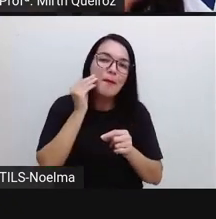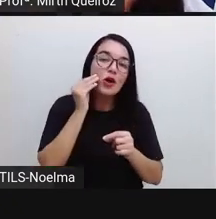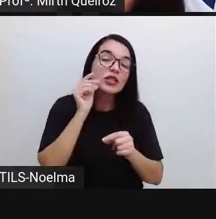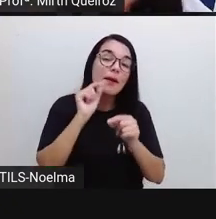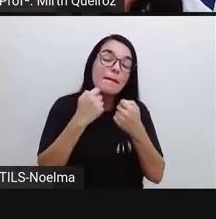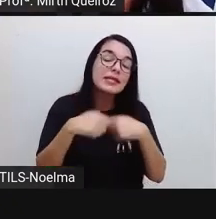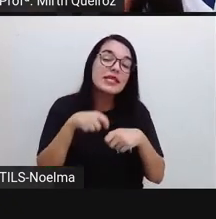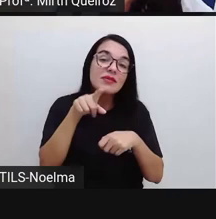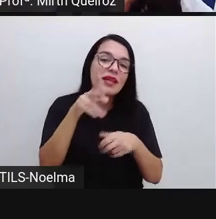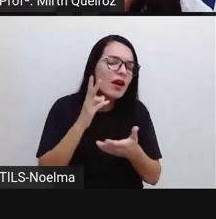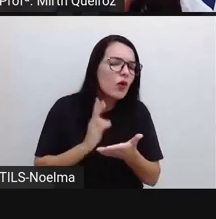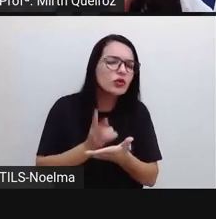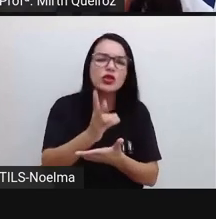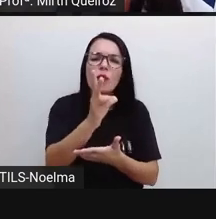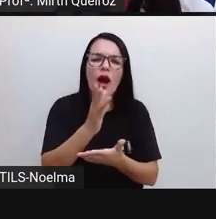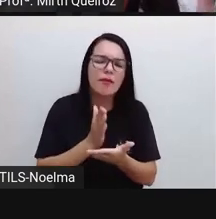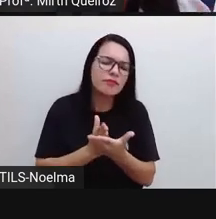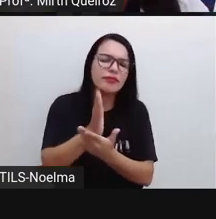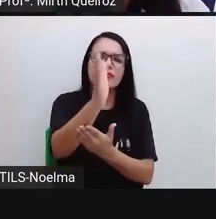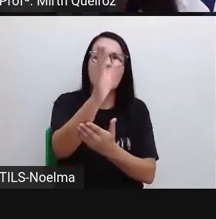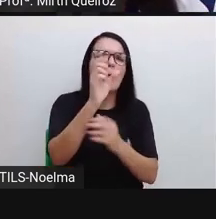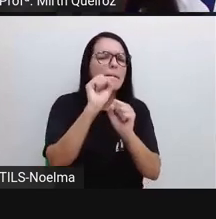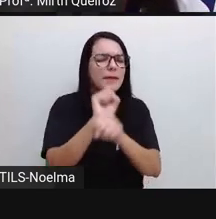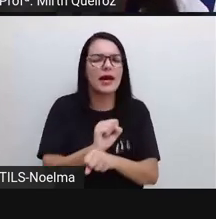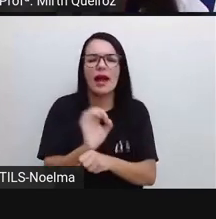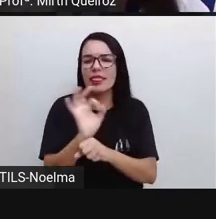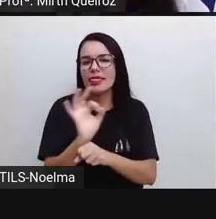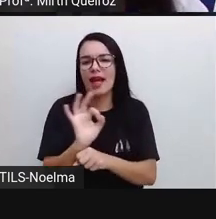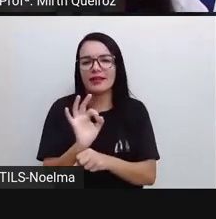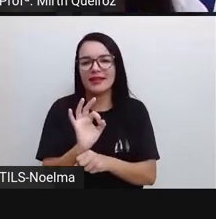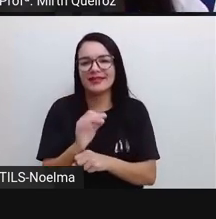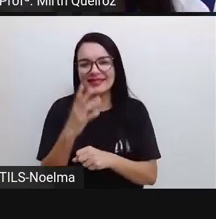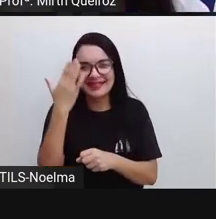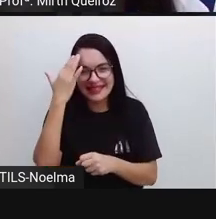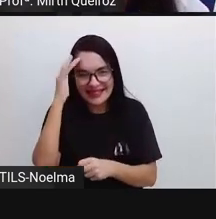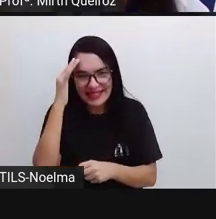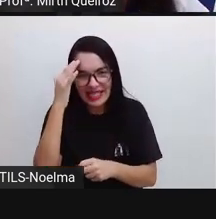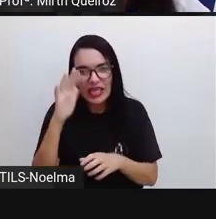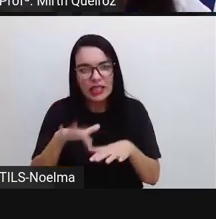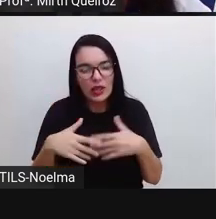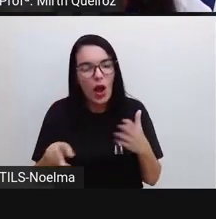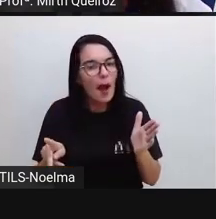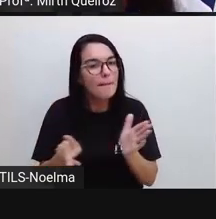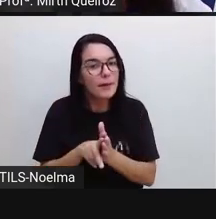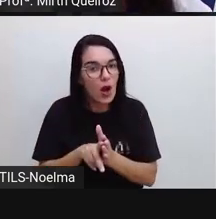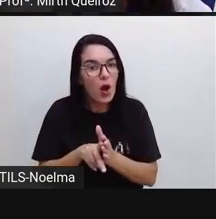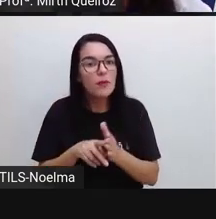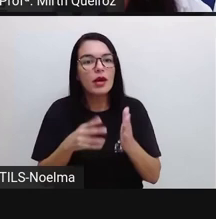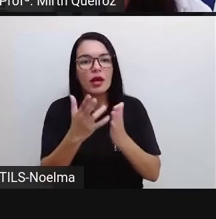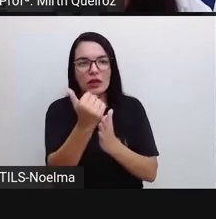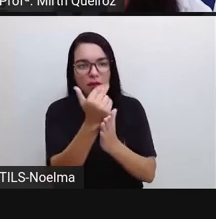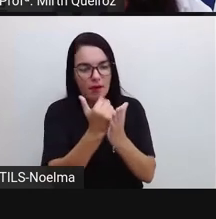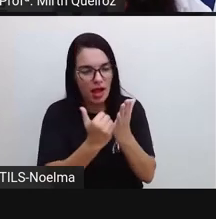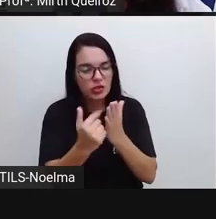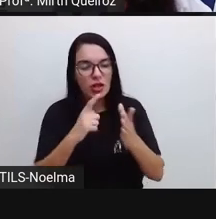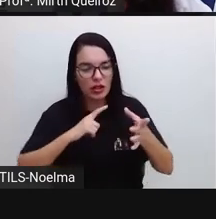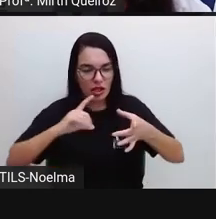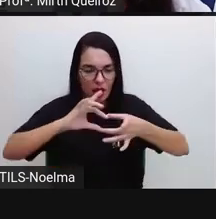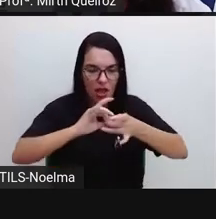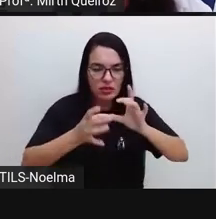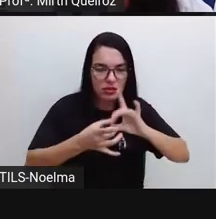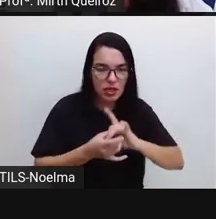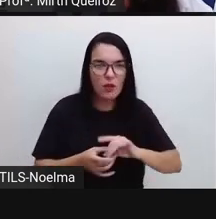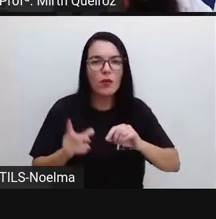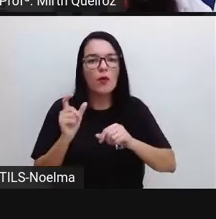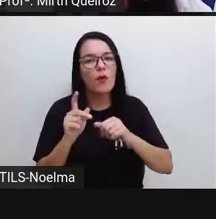você vai seguir adiante, né? A própria imagem em si, ela também vai ter relação aí com o poema, né?